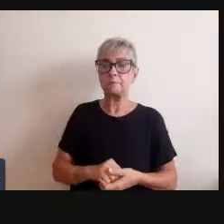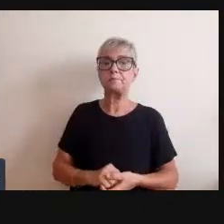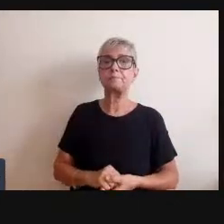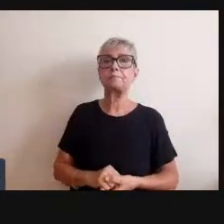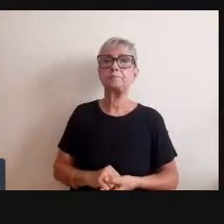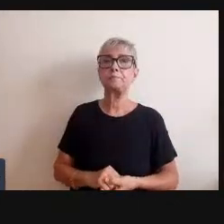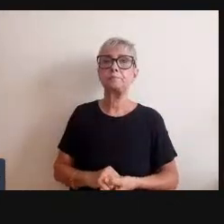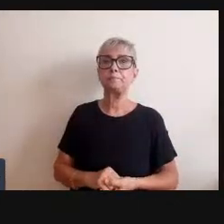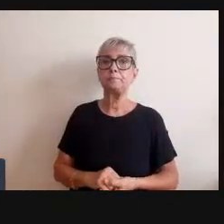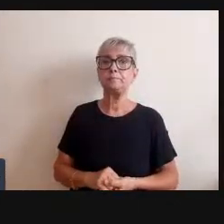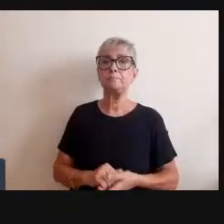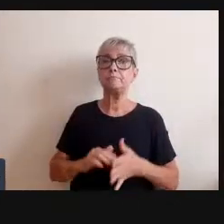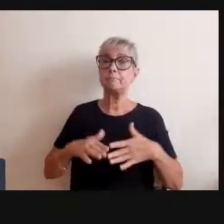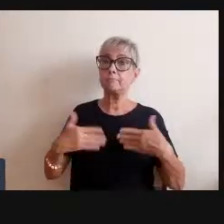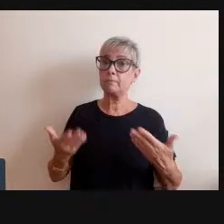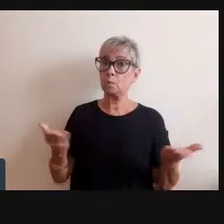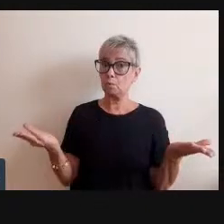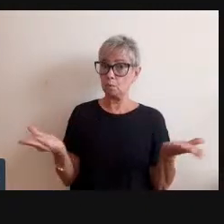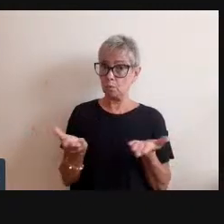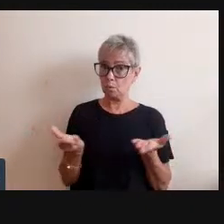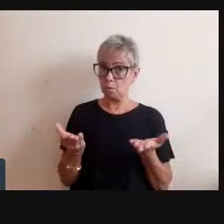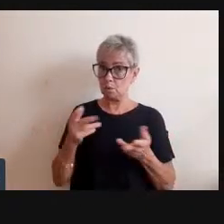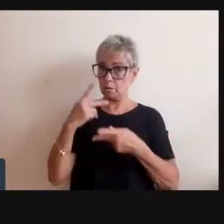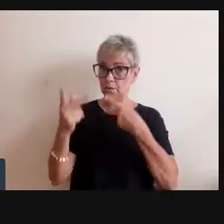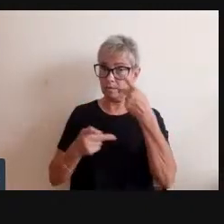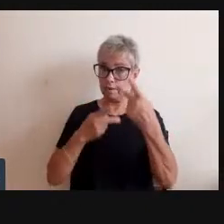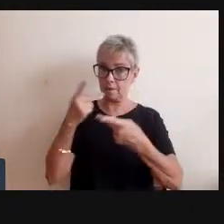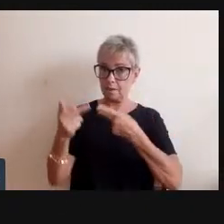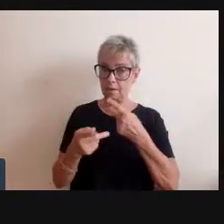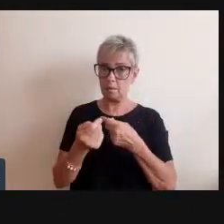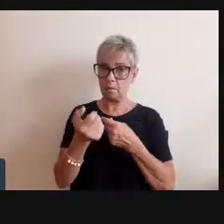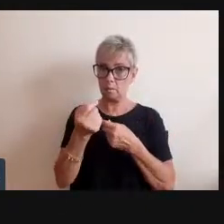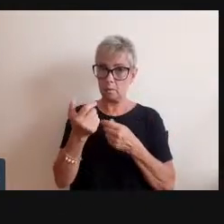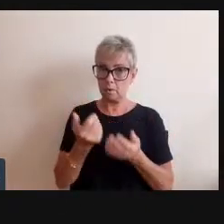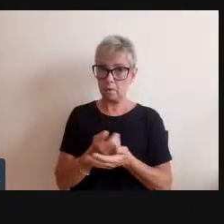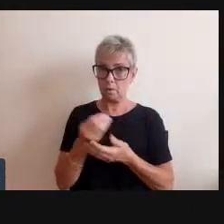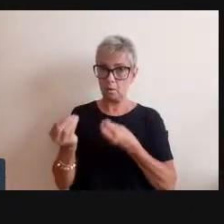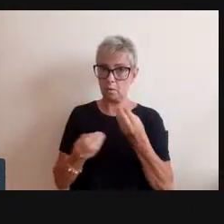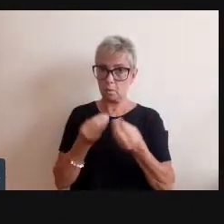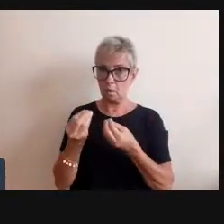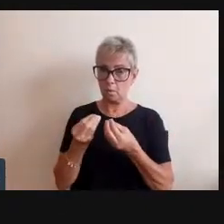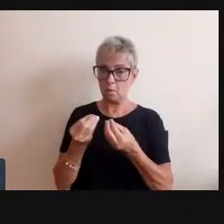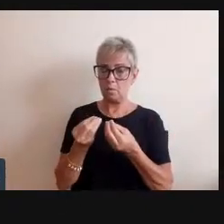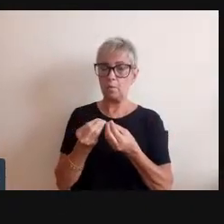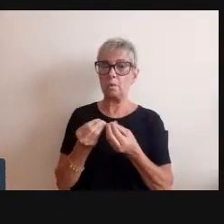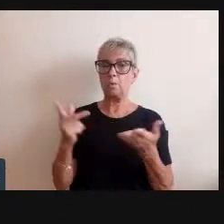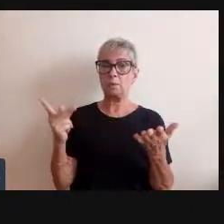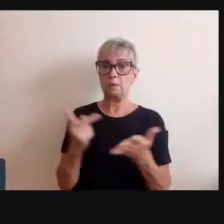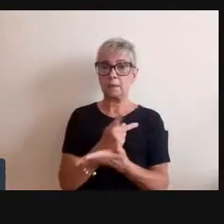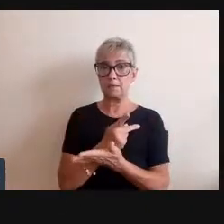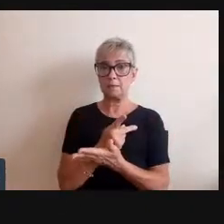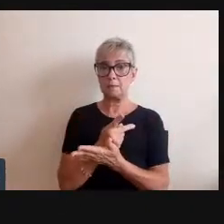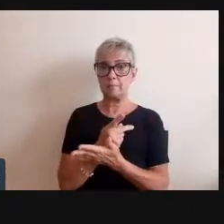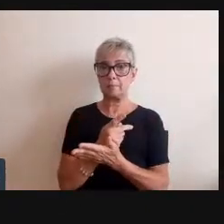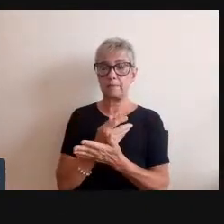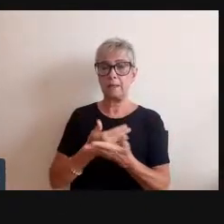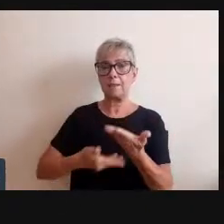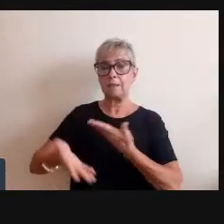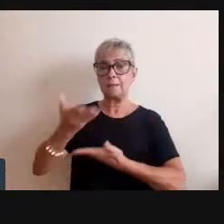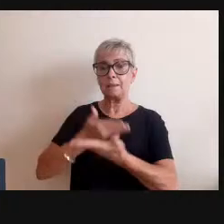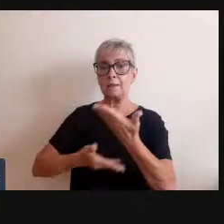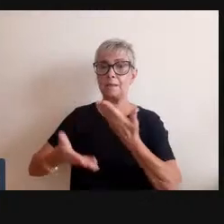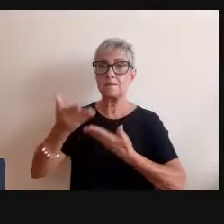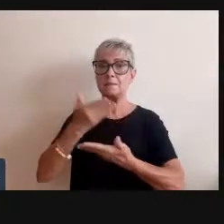E aí, hoje, como a gente vai falar um pouquinho aqui sobre como seria, então, essa interação dos curadores